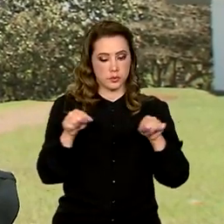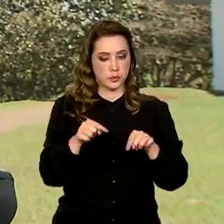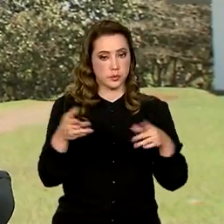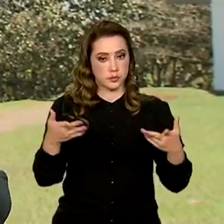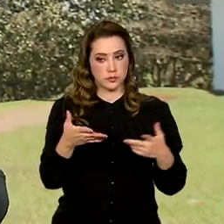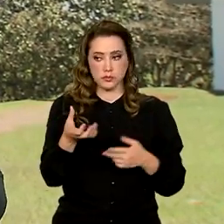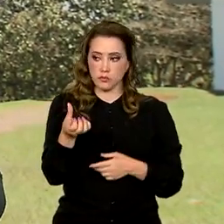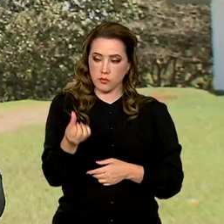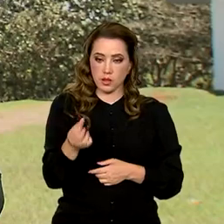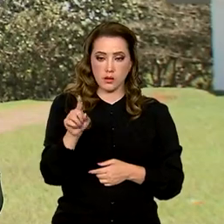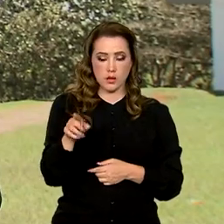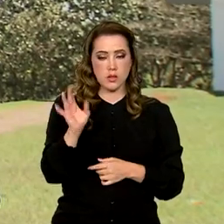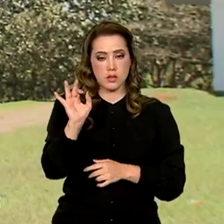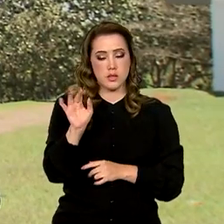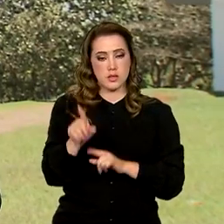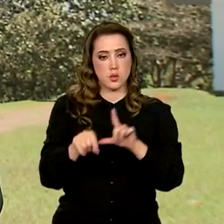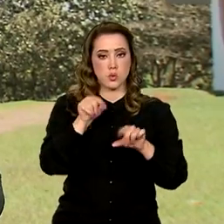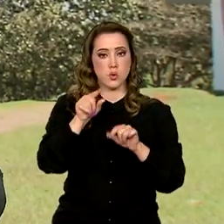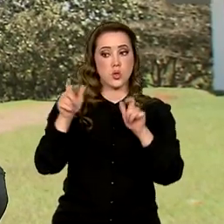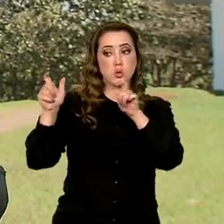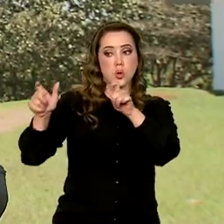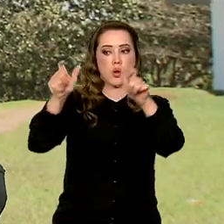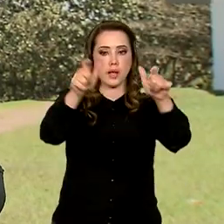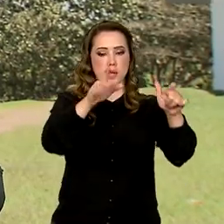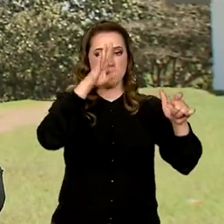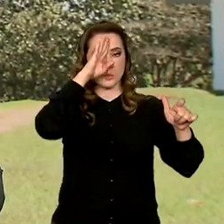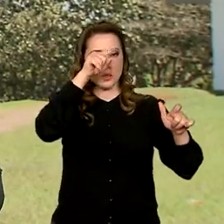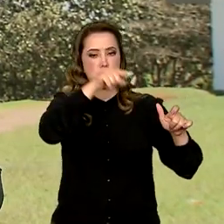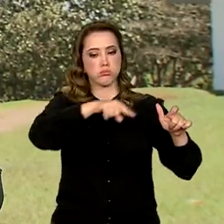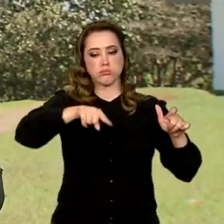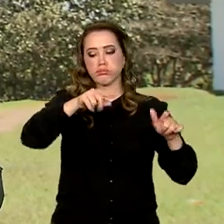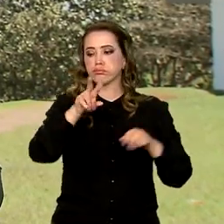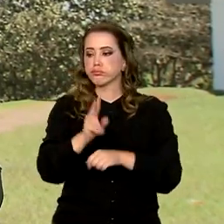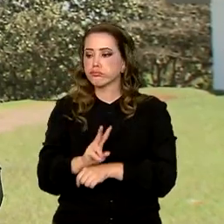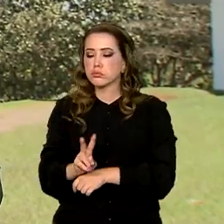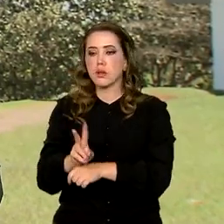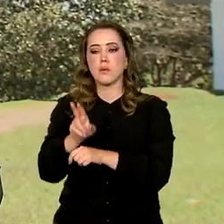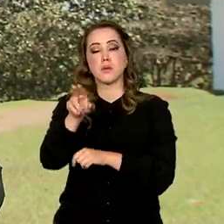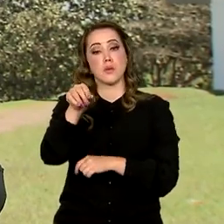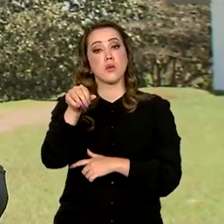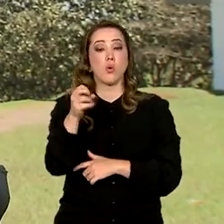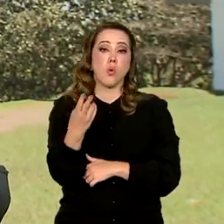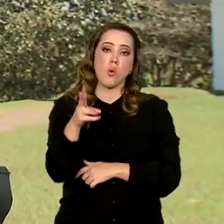e estabelecer as grandes zonas, aquelas áreas que passarão por usos distintos. E